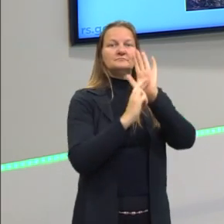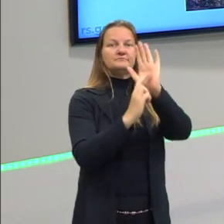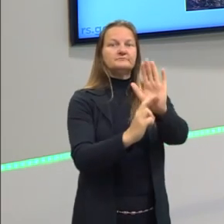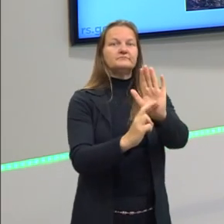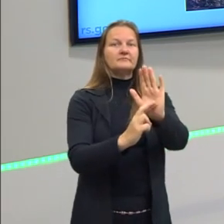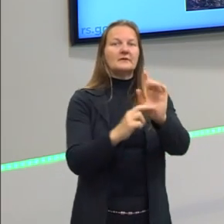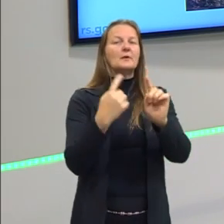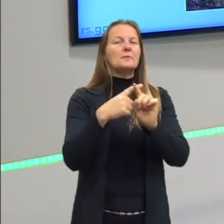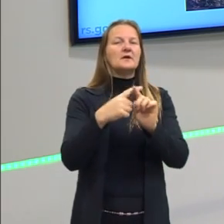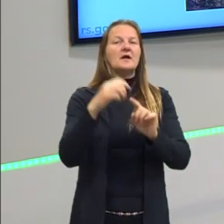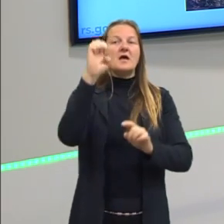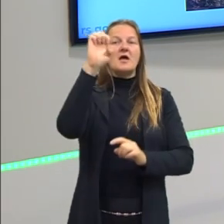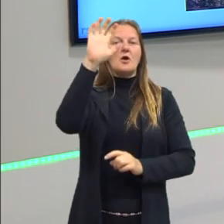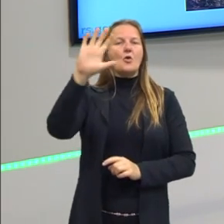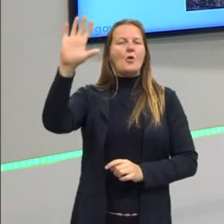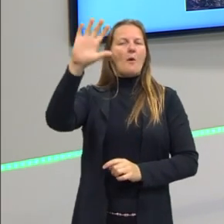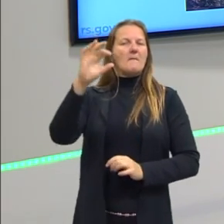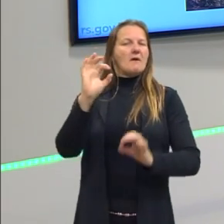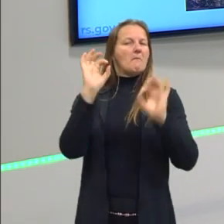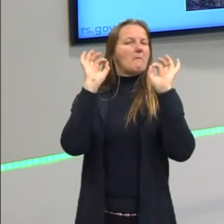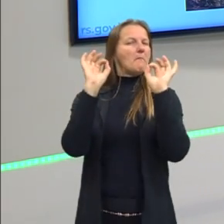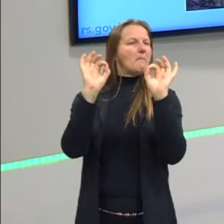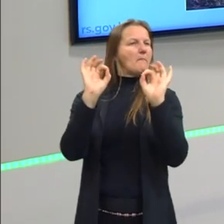assim? Para mostrar um europeu